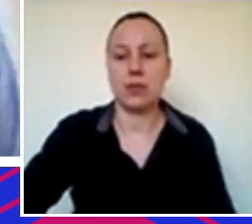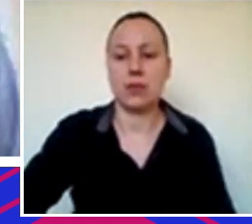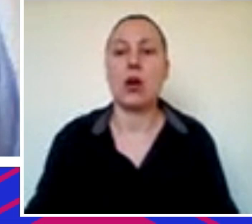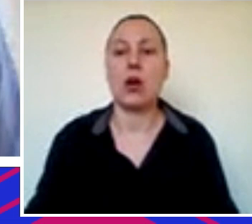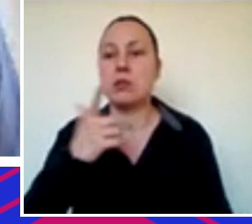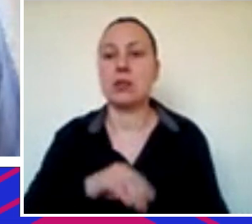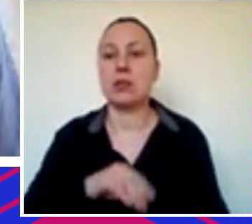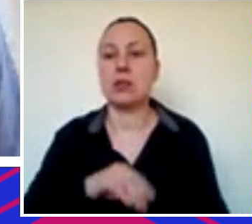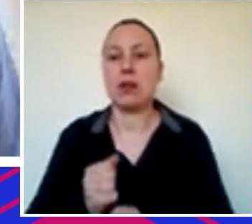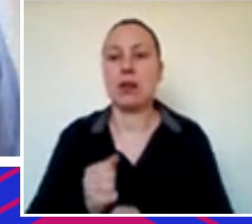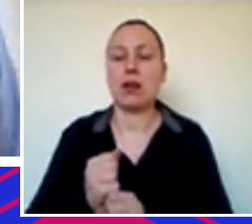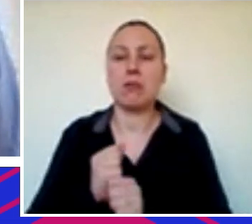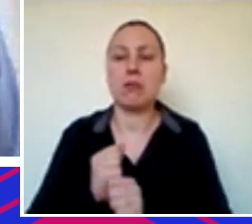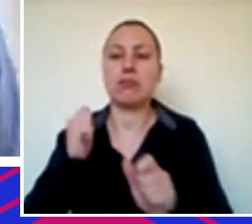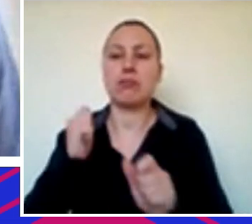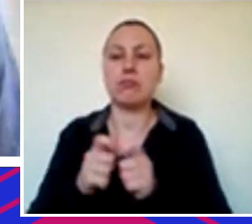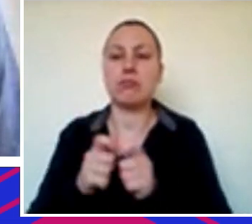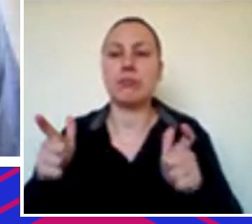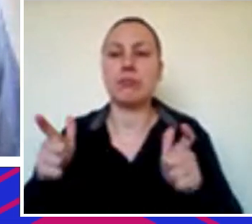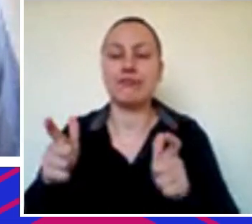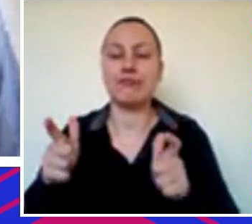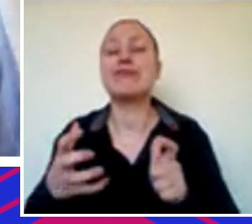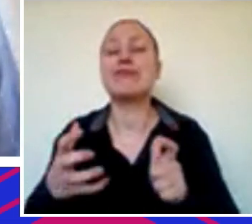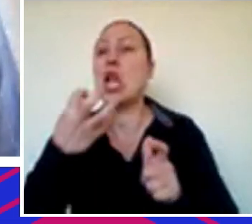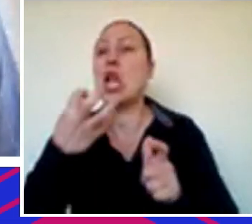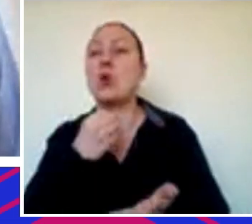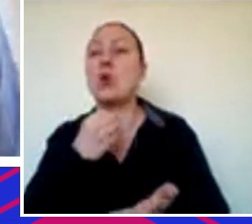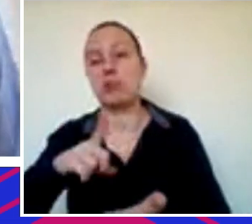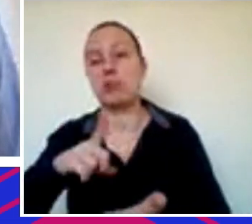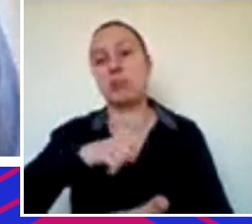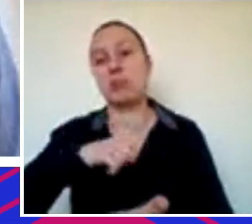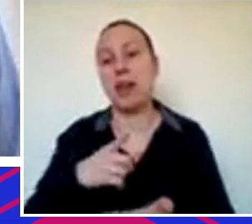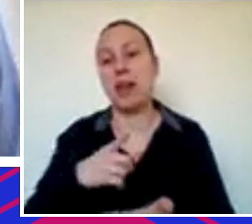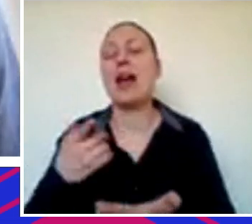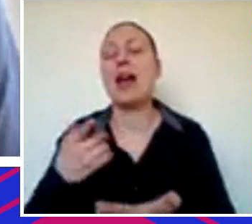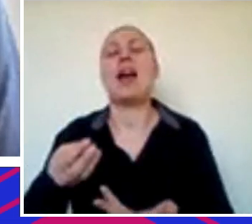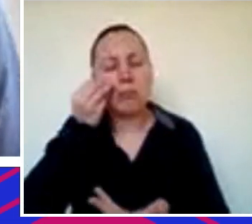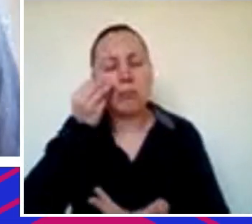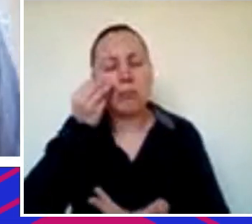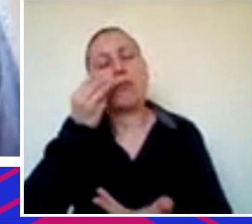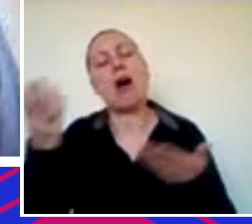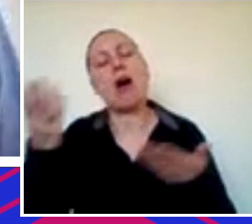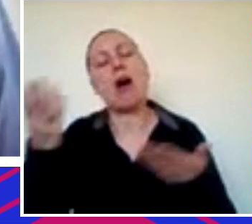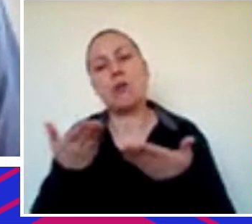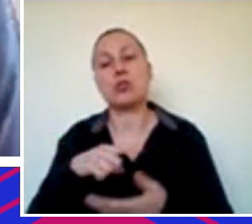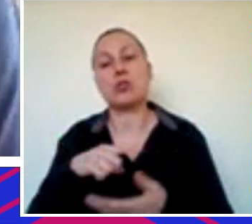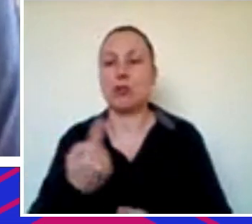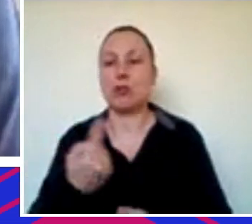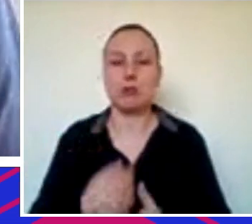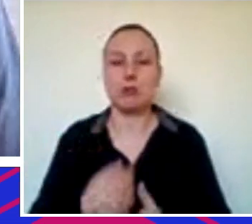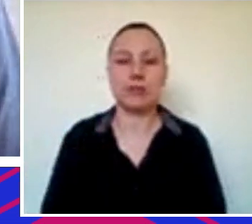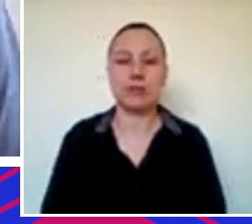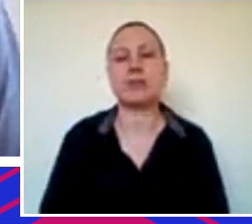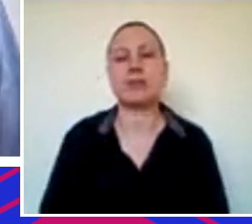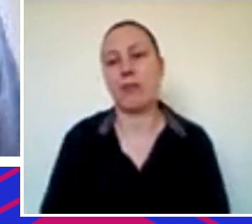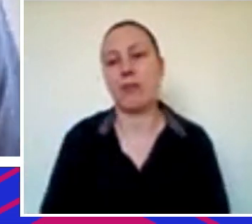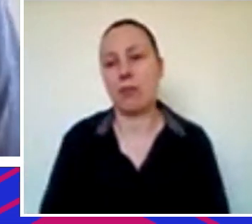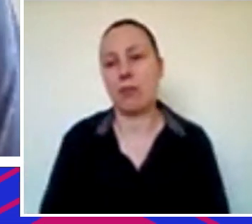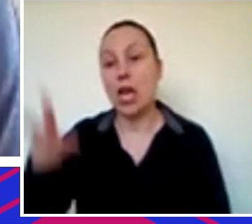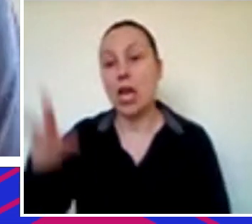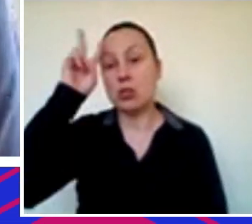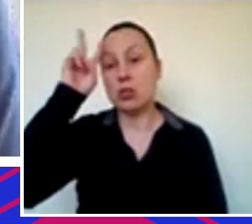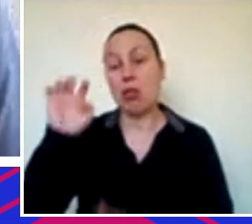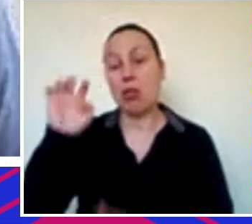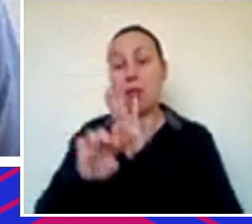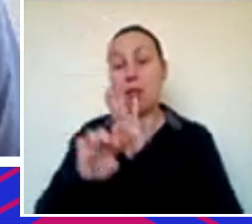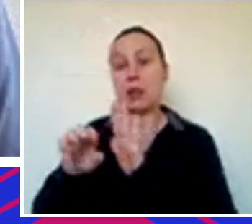lucrativo, né, acho que é um negócio que é uma busca profunda nossa e a gente está nesse momento hoje, né. Ao longo da história da companhia, eu acho que a captação,